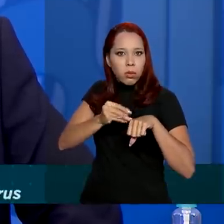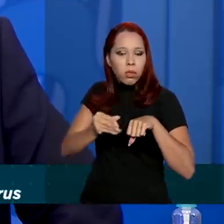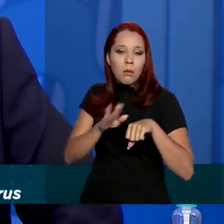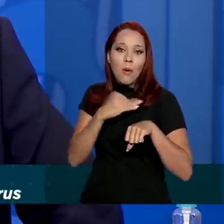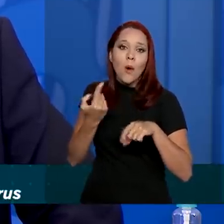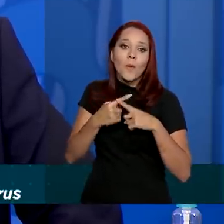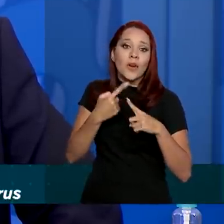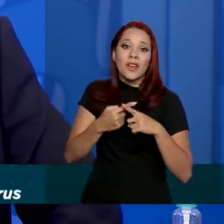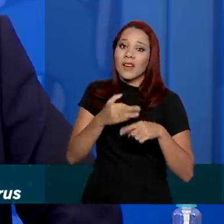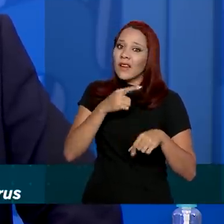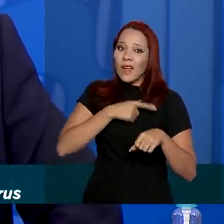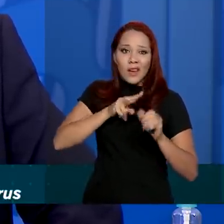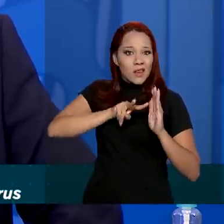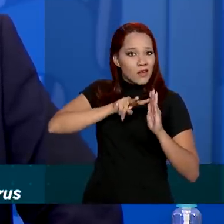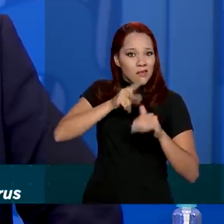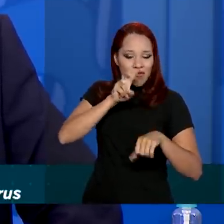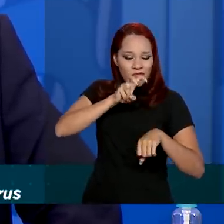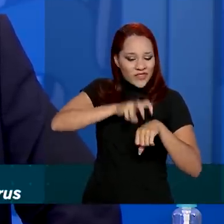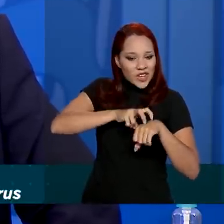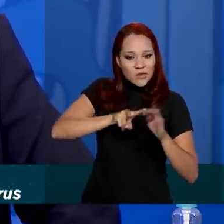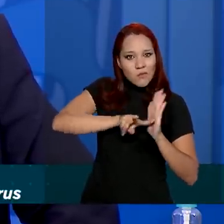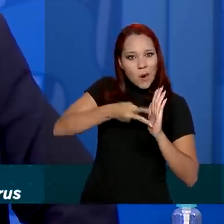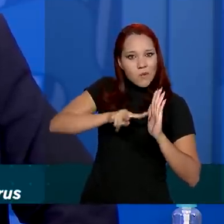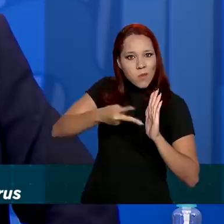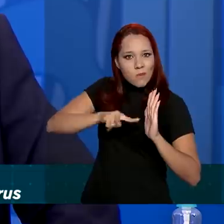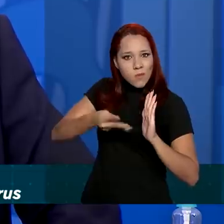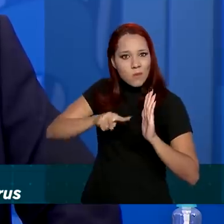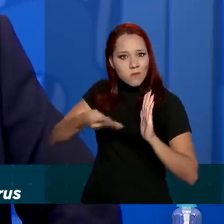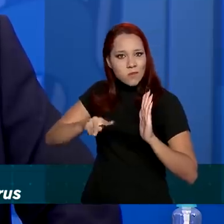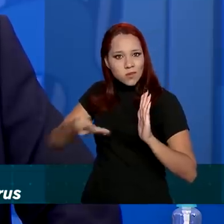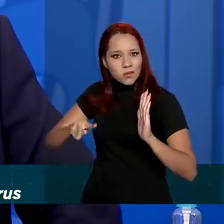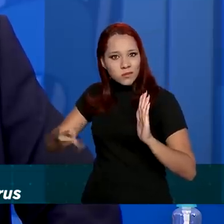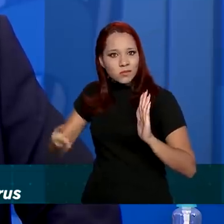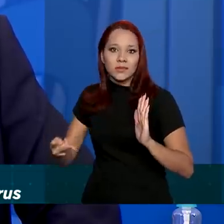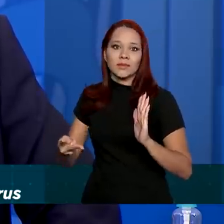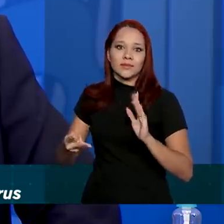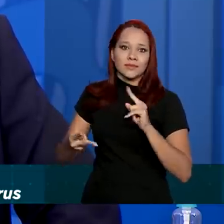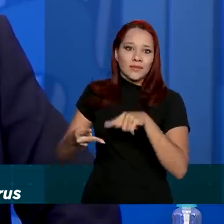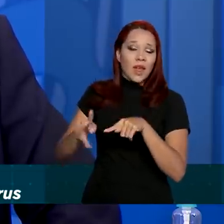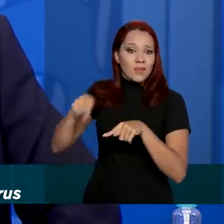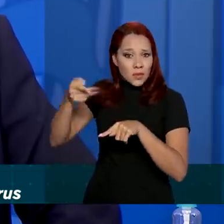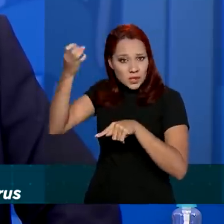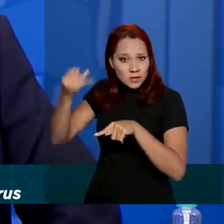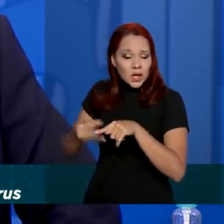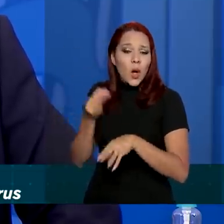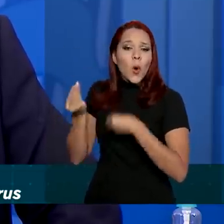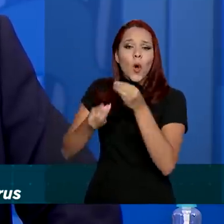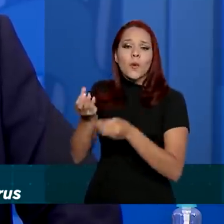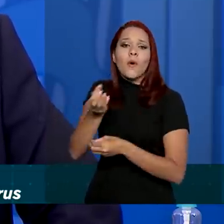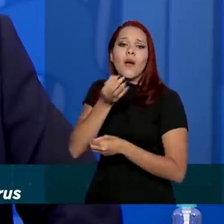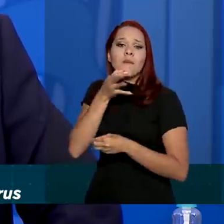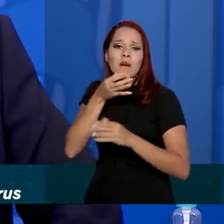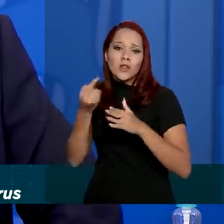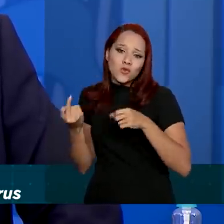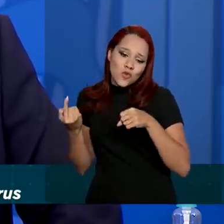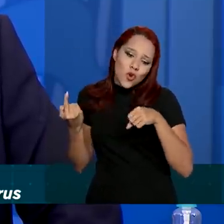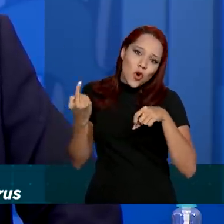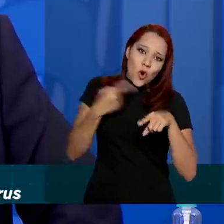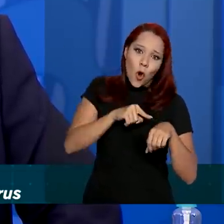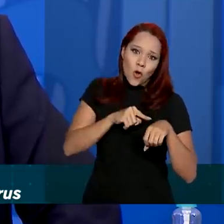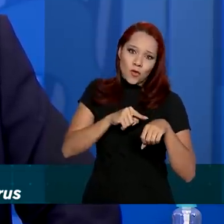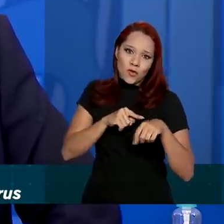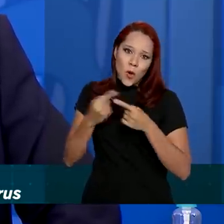assim, que ela tem fazendo vírus. Então, depois o Marcelo explica esse mecanismo, como que o remédio atua para